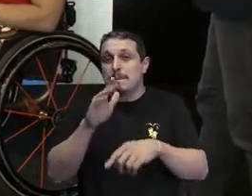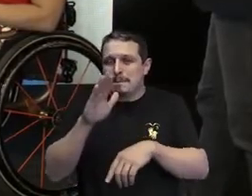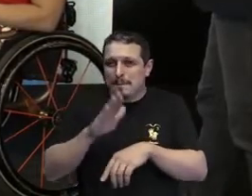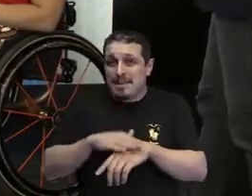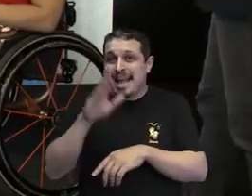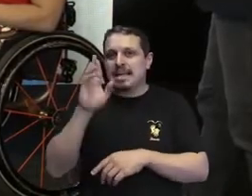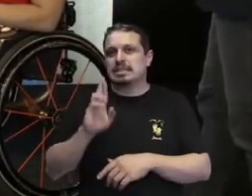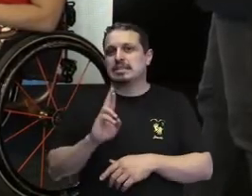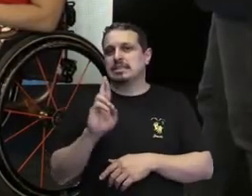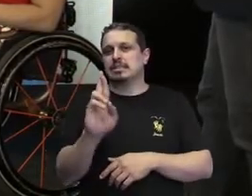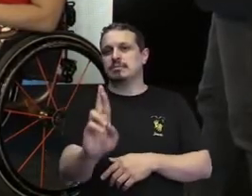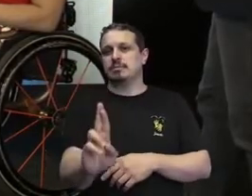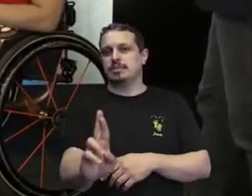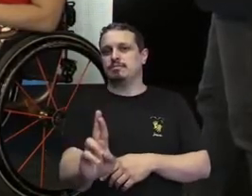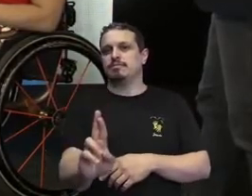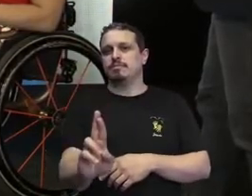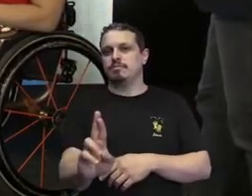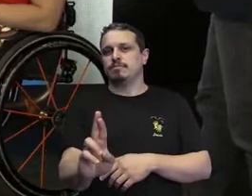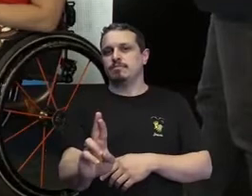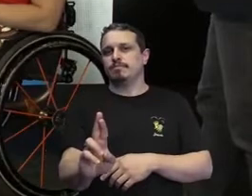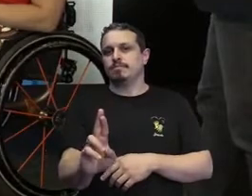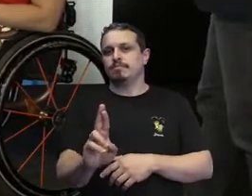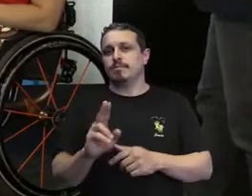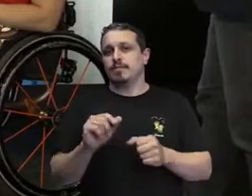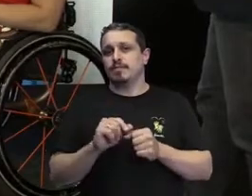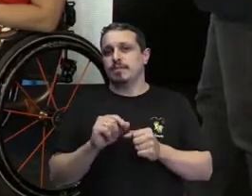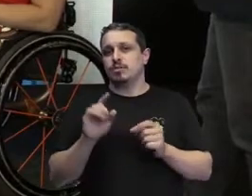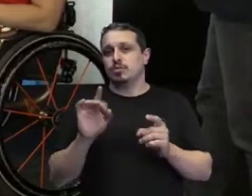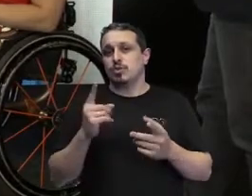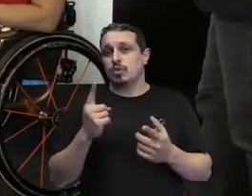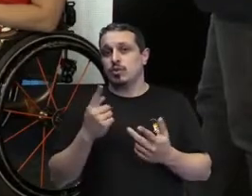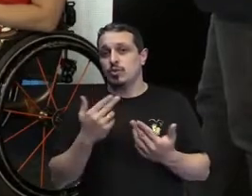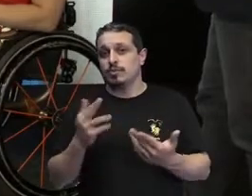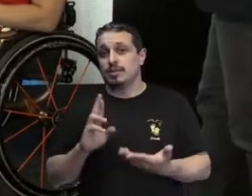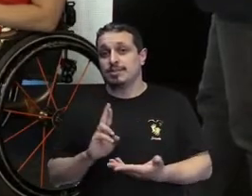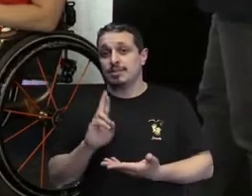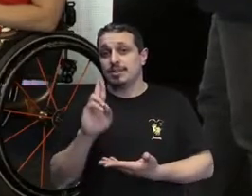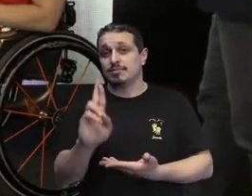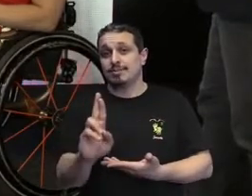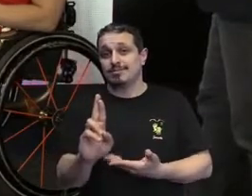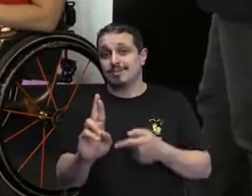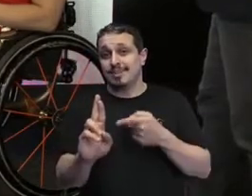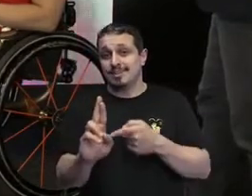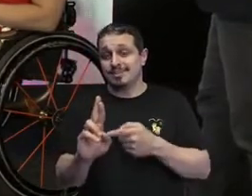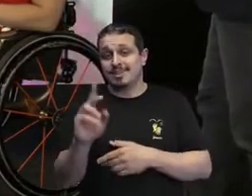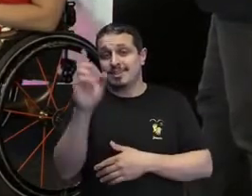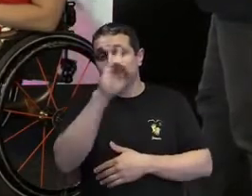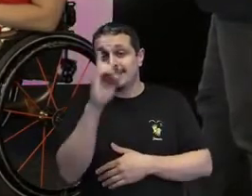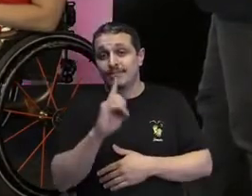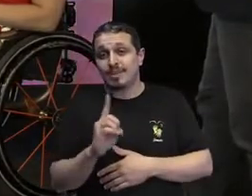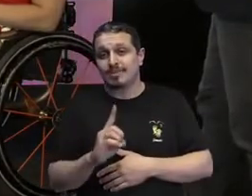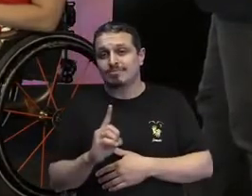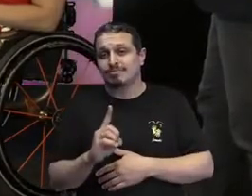futuro que, por si só, por essa representatividade, a deficiência não vai ser uma coisa tão